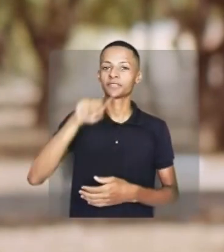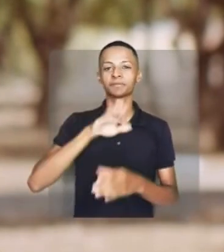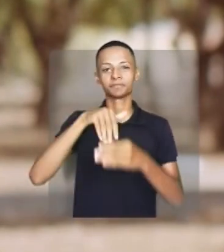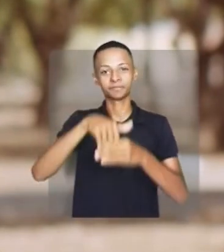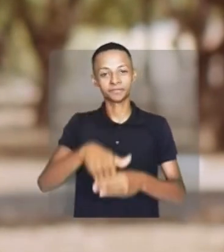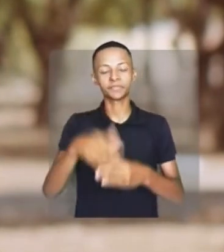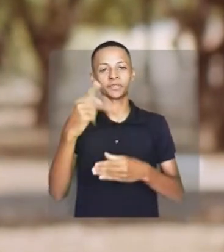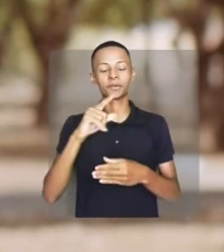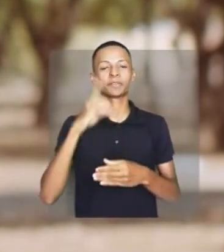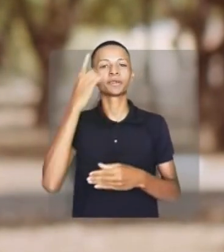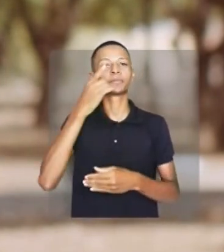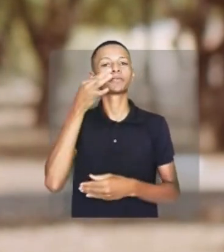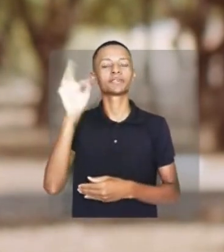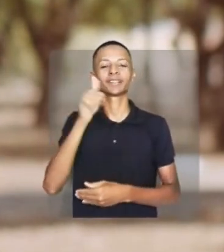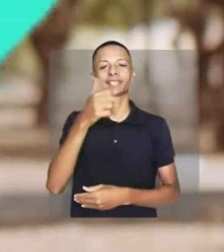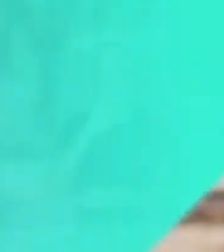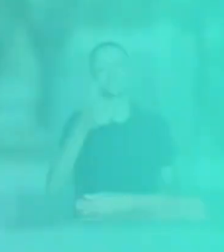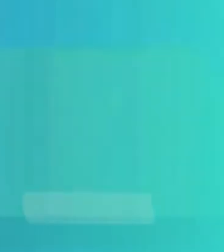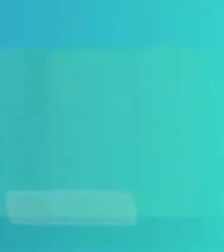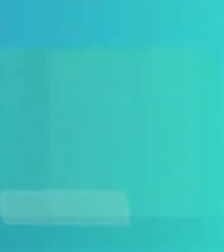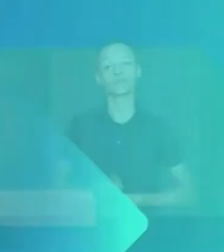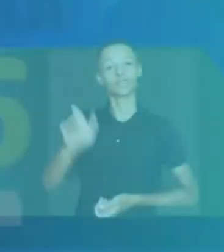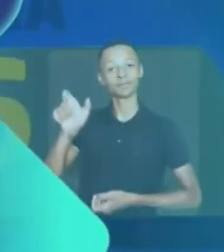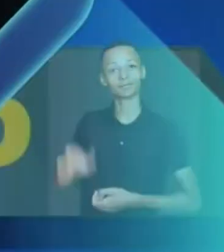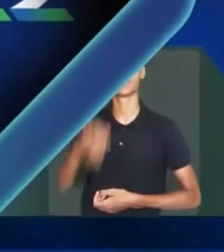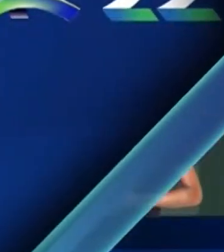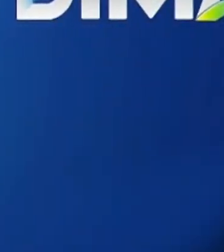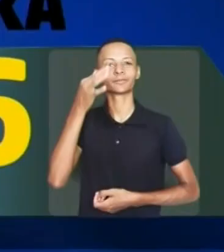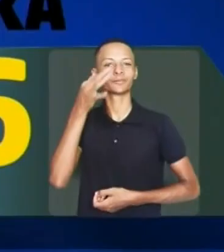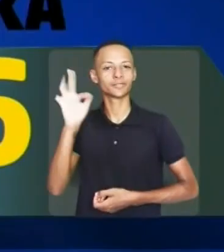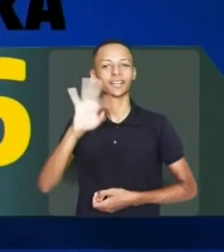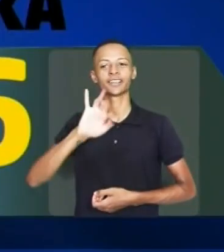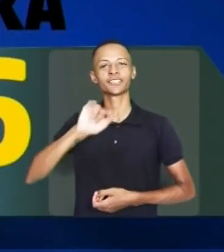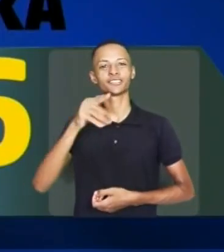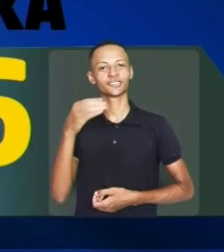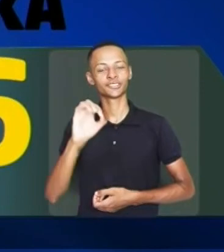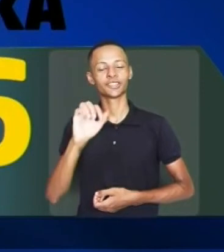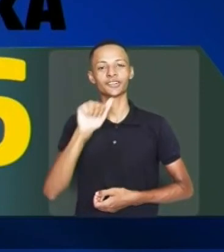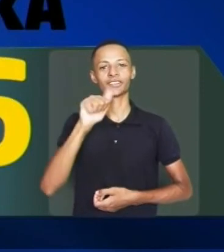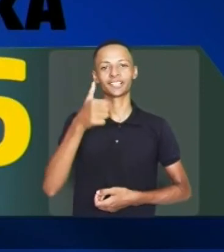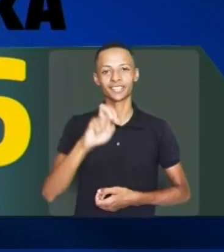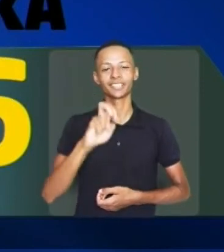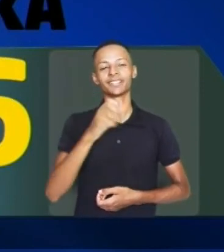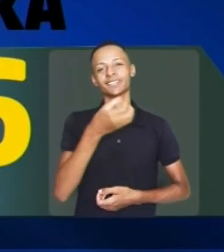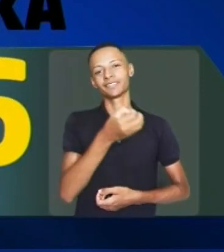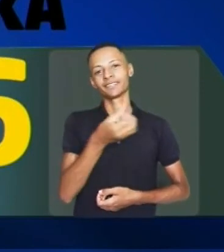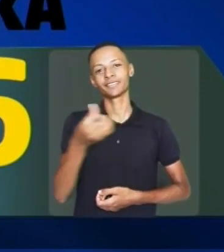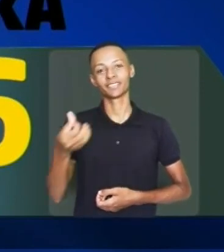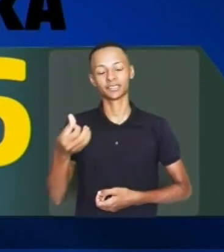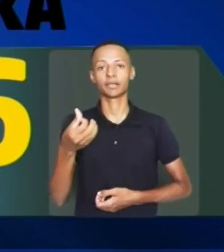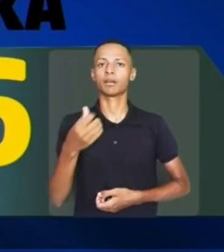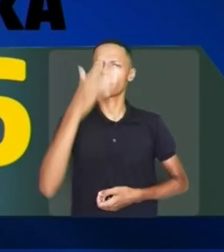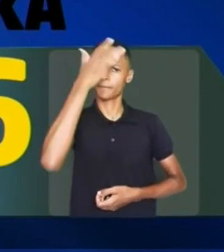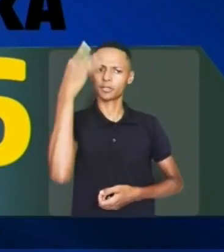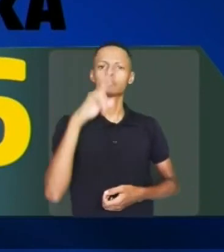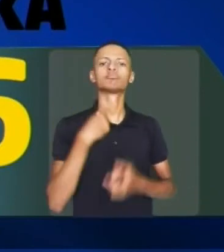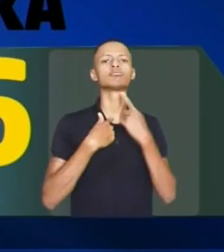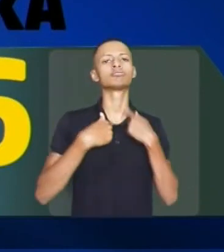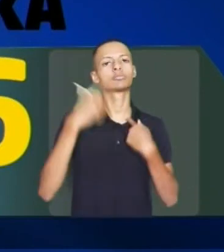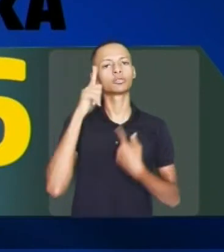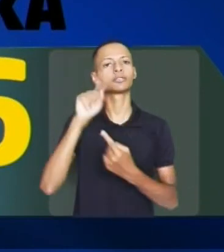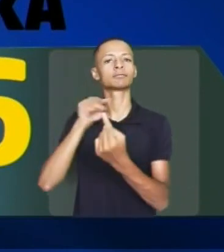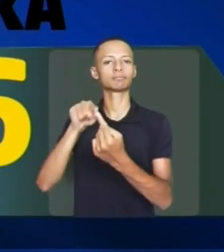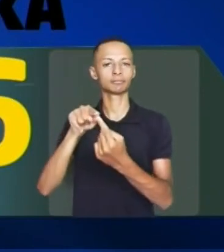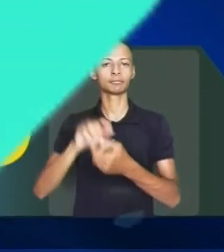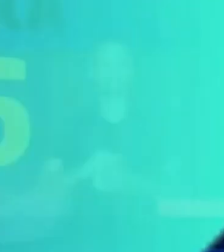para deputada federal 1511 Para deputado federal, Tião da Elca 1506 Quem tem partida